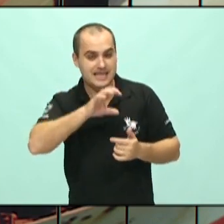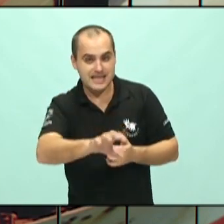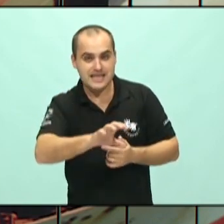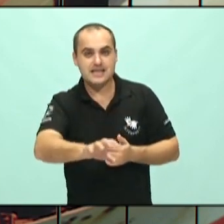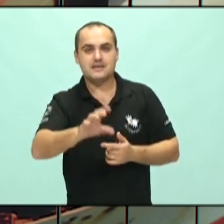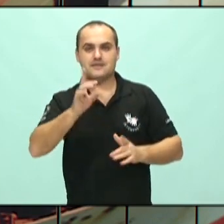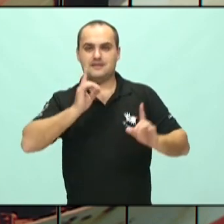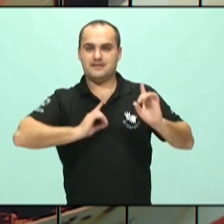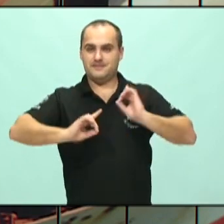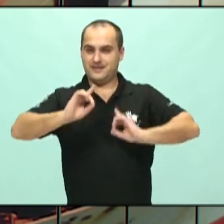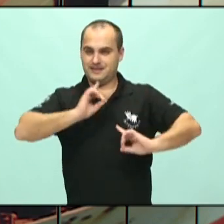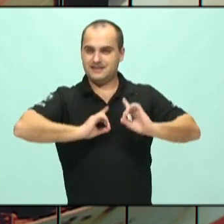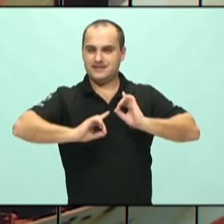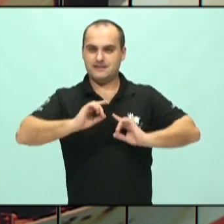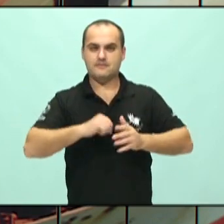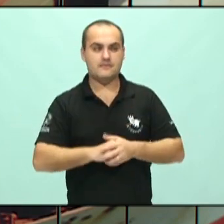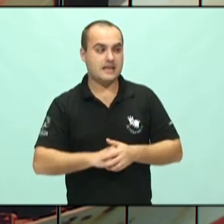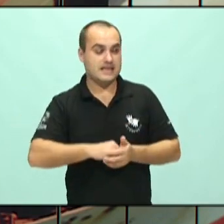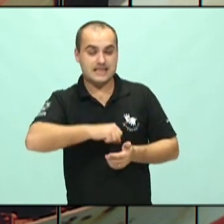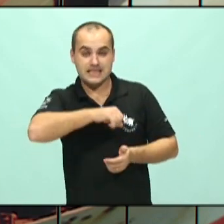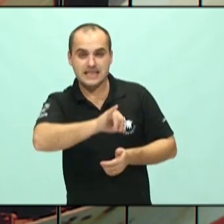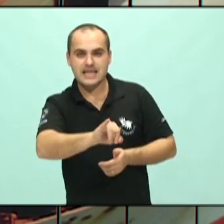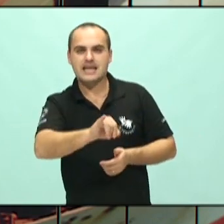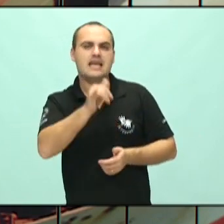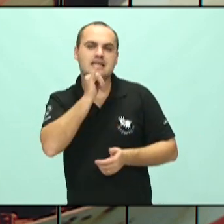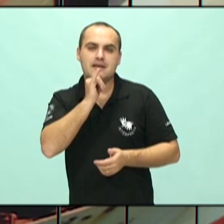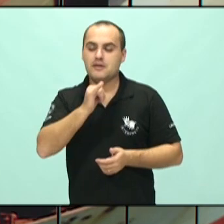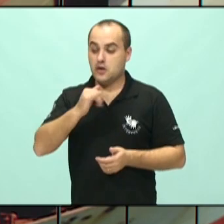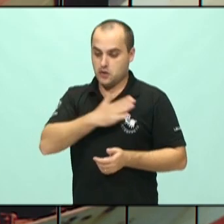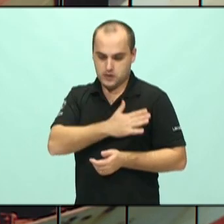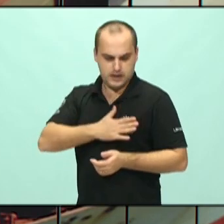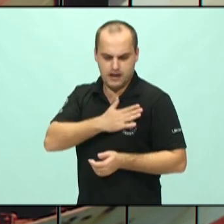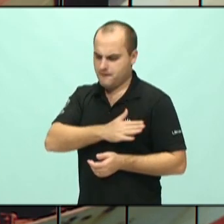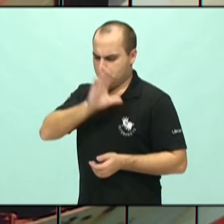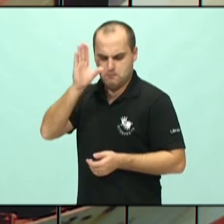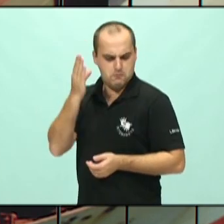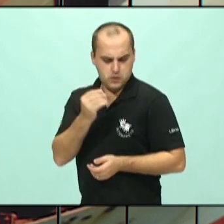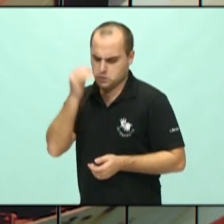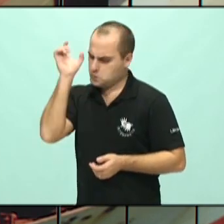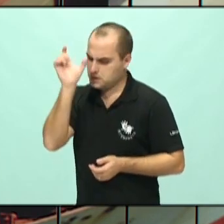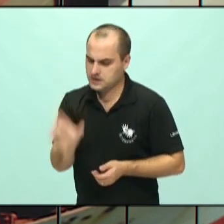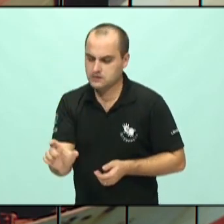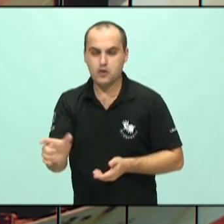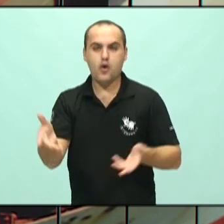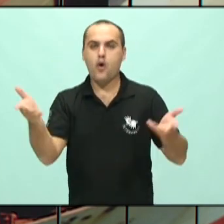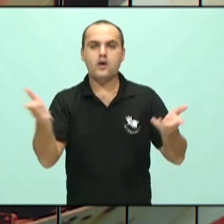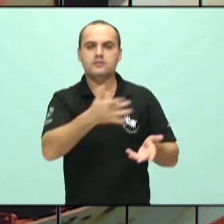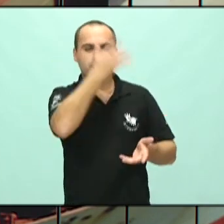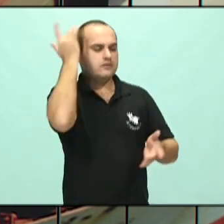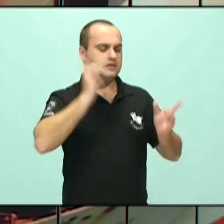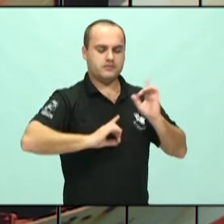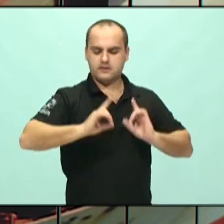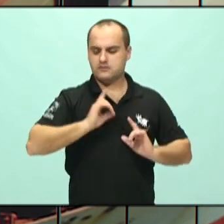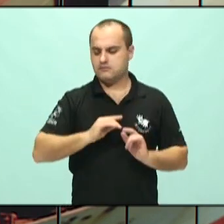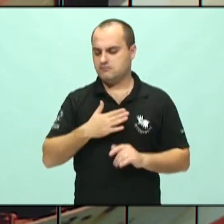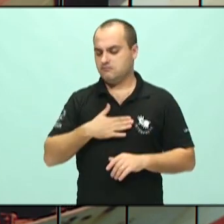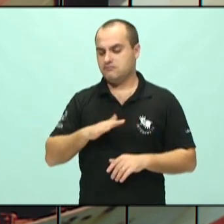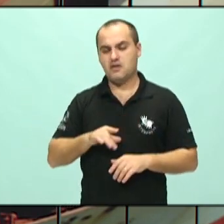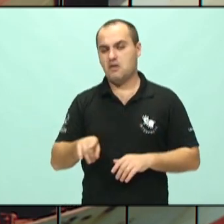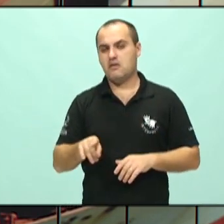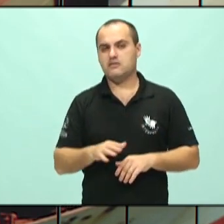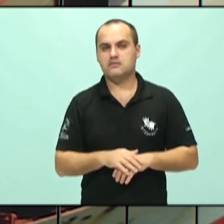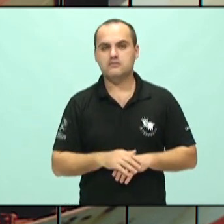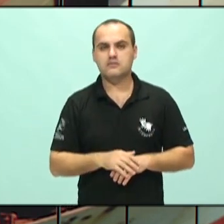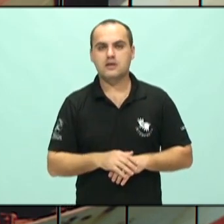gostava de fazer isso, de fazer aquilo, e hoje ele não tem prazer nenhum naquilo. Geralmente, o paciente depressivo também não gosta de se expor. Ele não